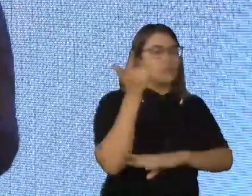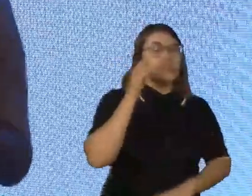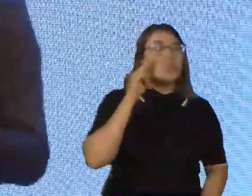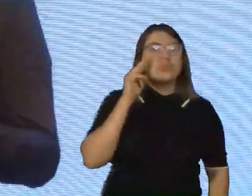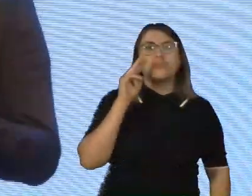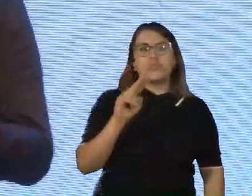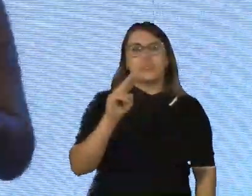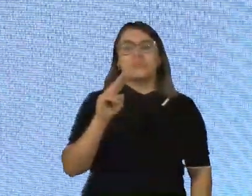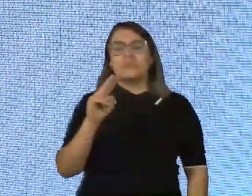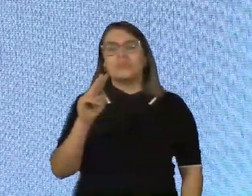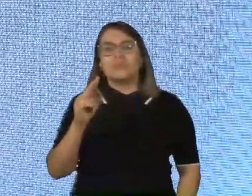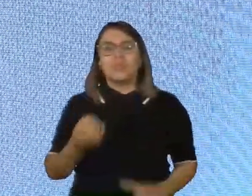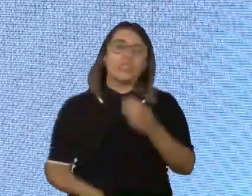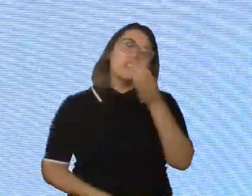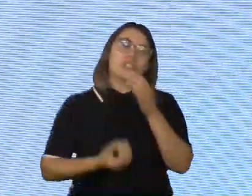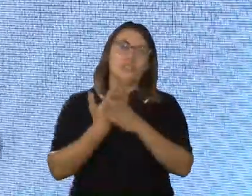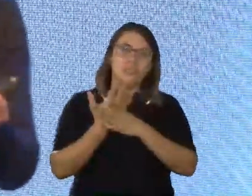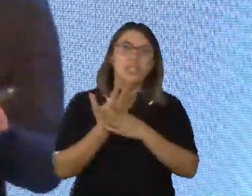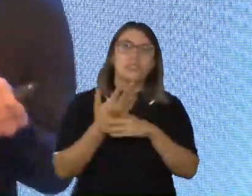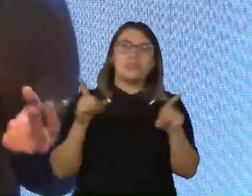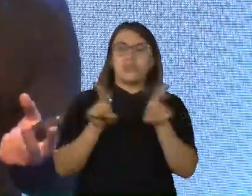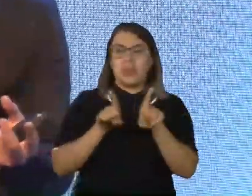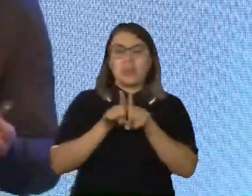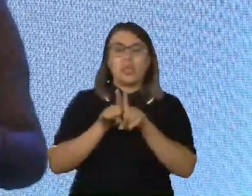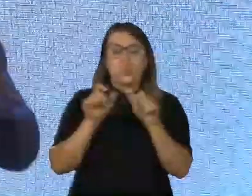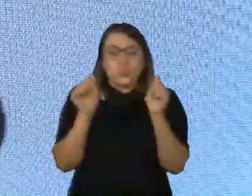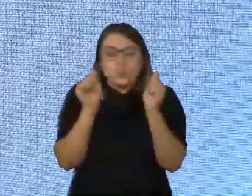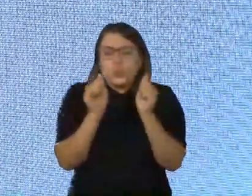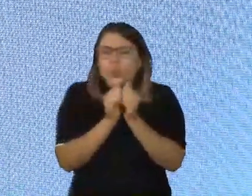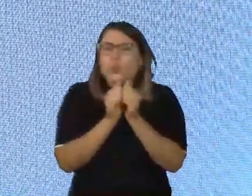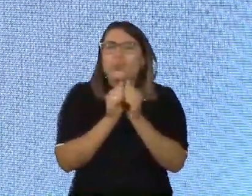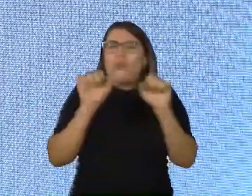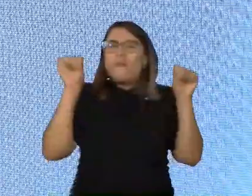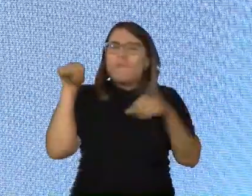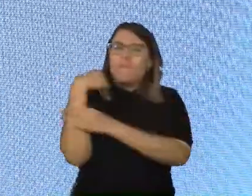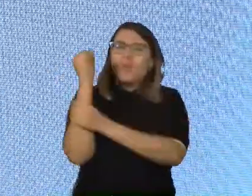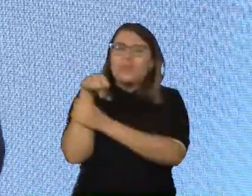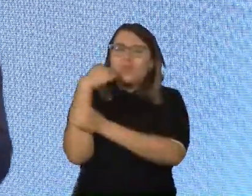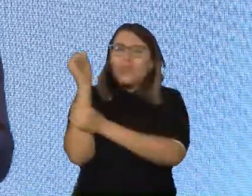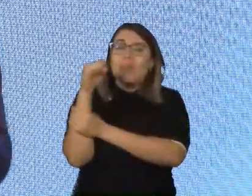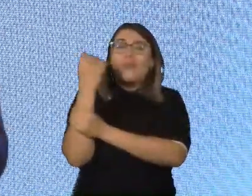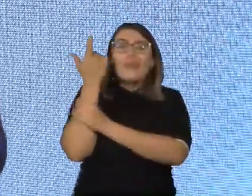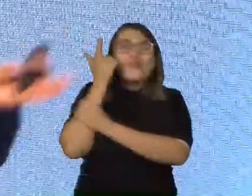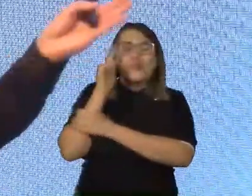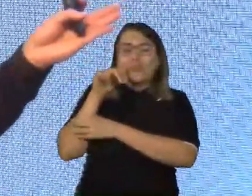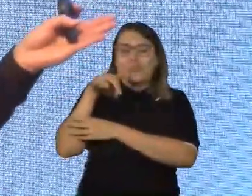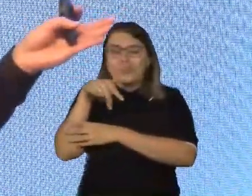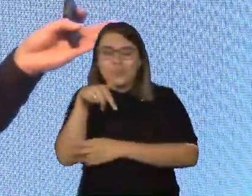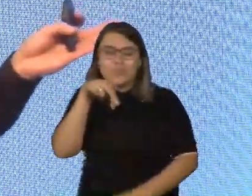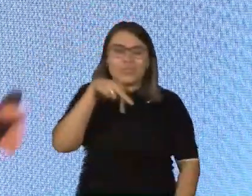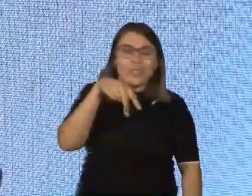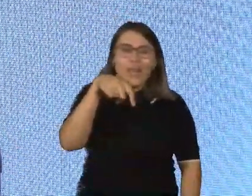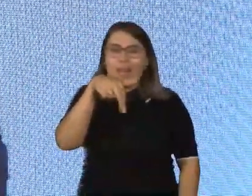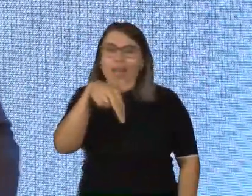criatividade, de muito respeito também, junto com os fisioterapeutas, uma busca para que ela pudesse andar daquela forma.